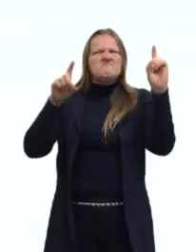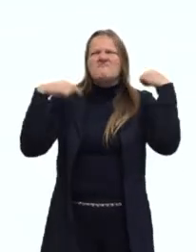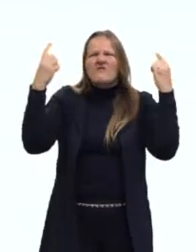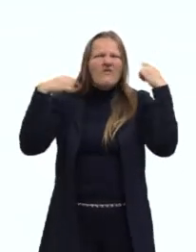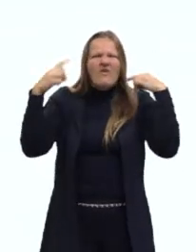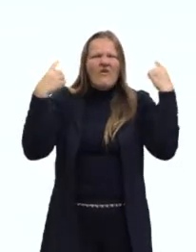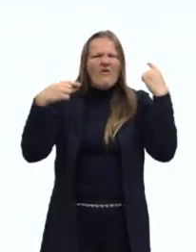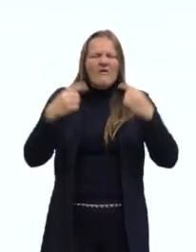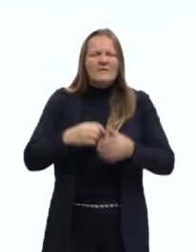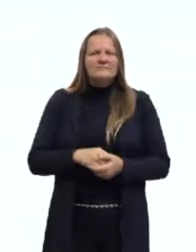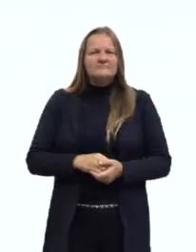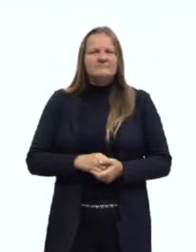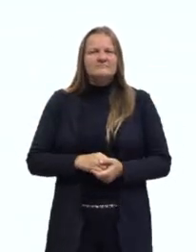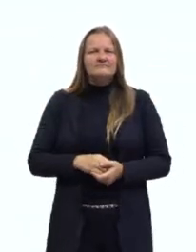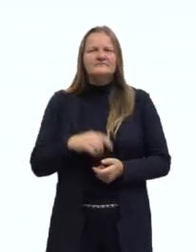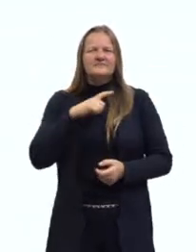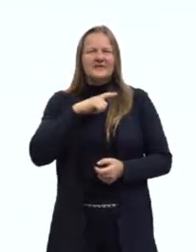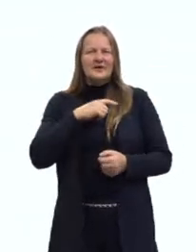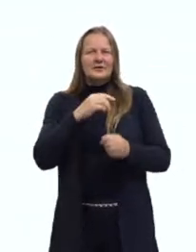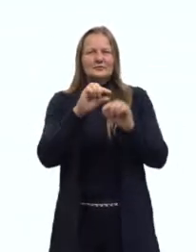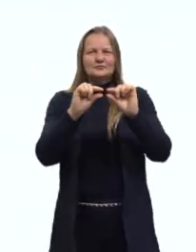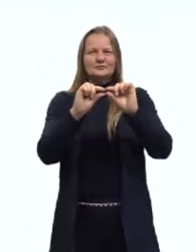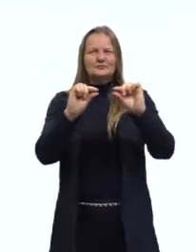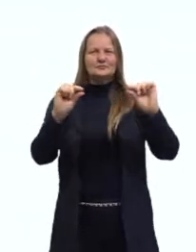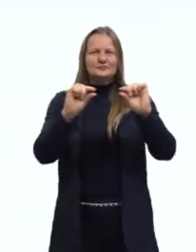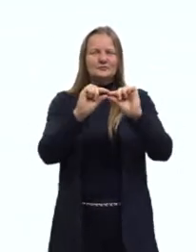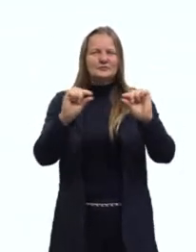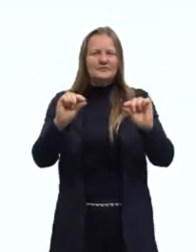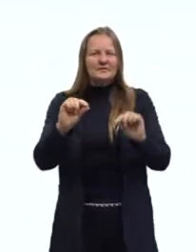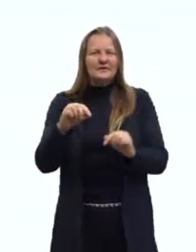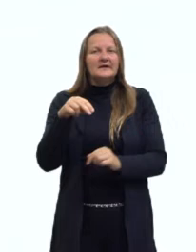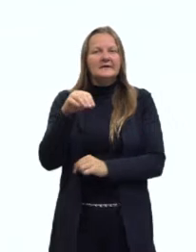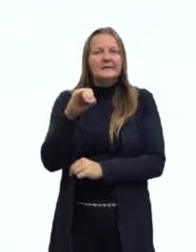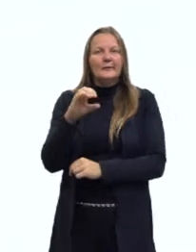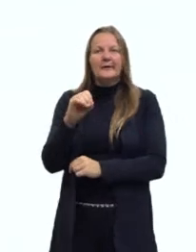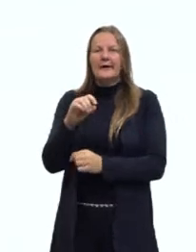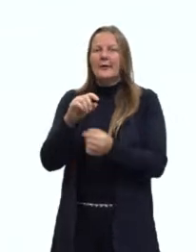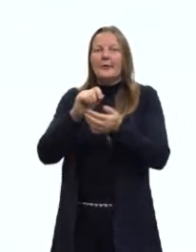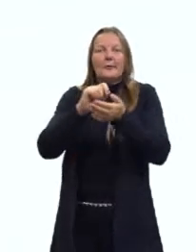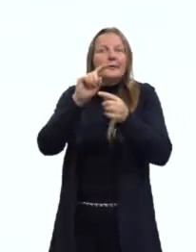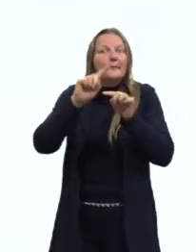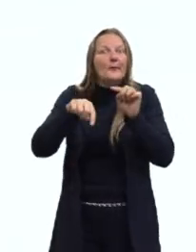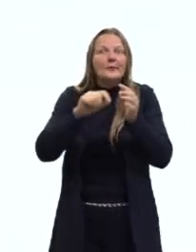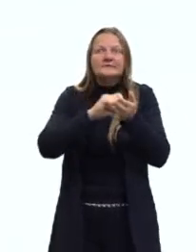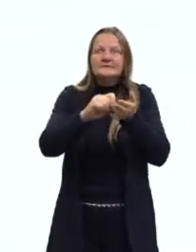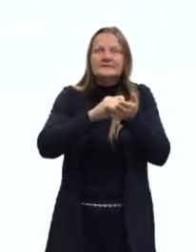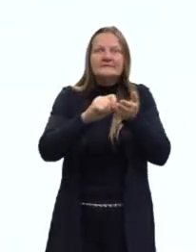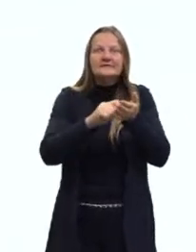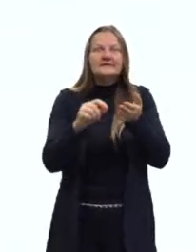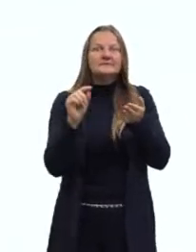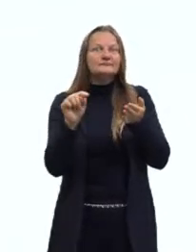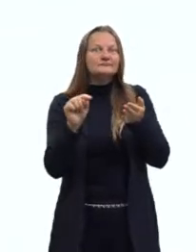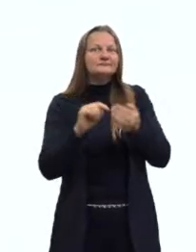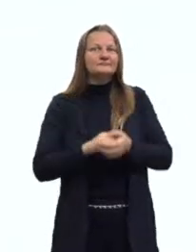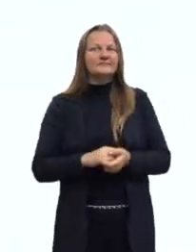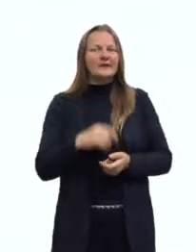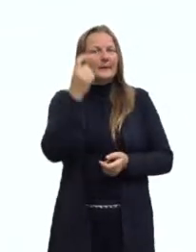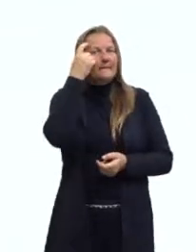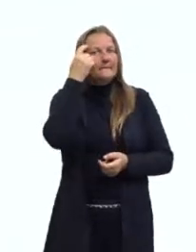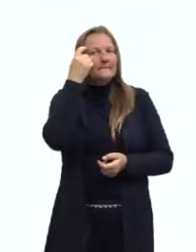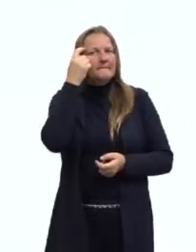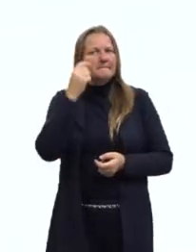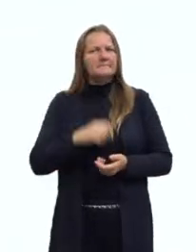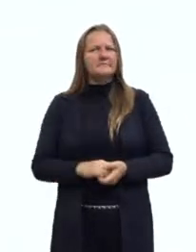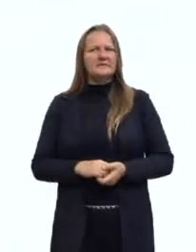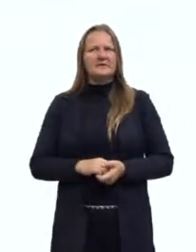Aí, tem um ditozinho no meio da imagem. Nicolau, não dá para escrever isso. Então, alguém pensa, tem que meter o